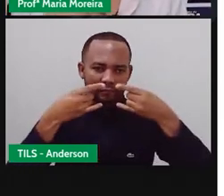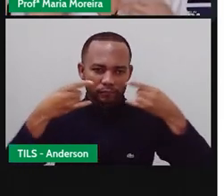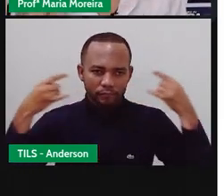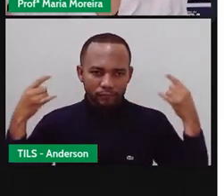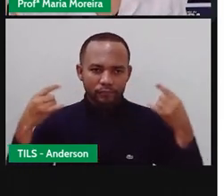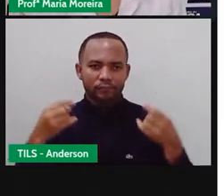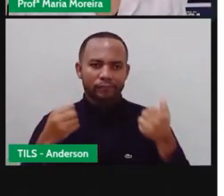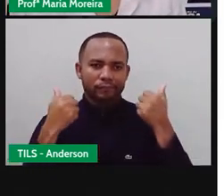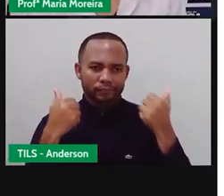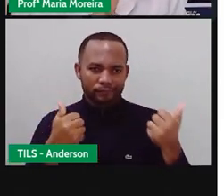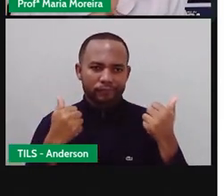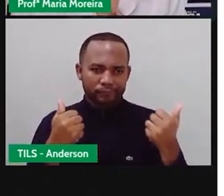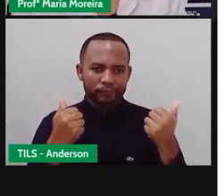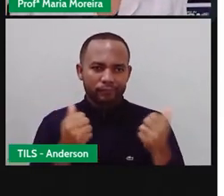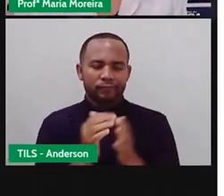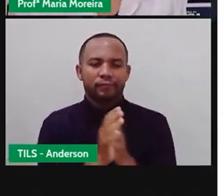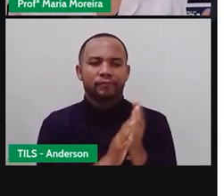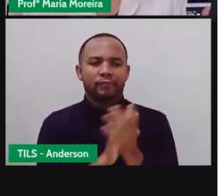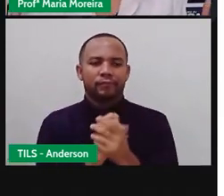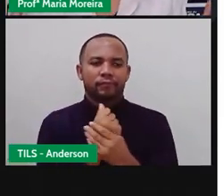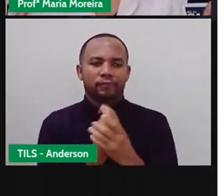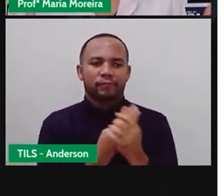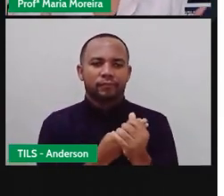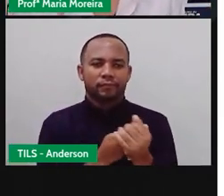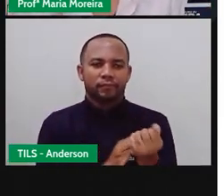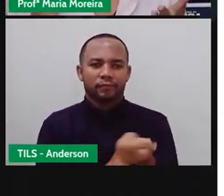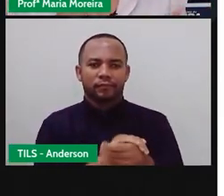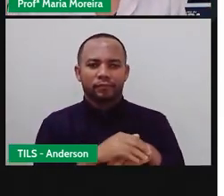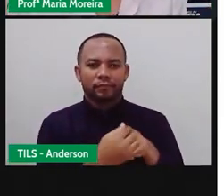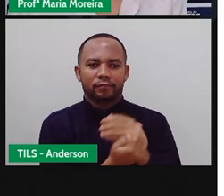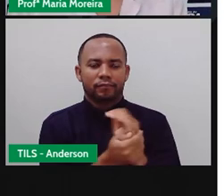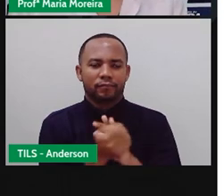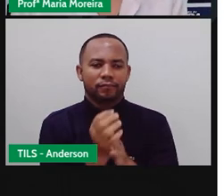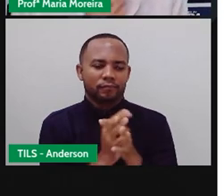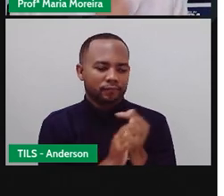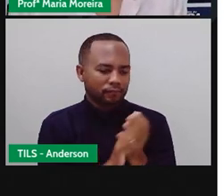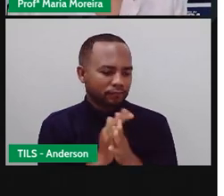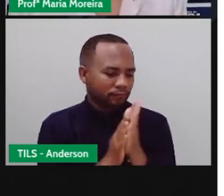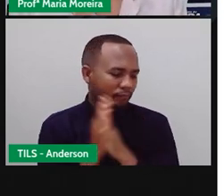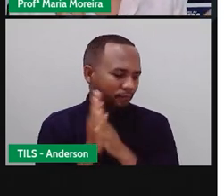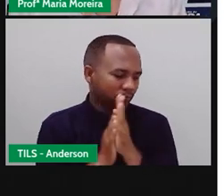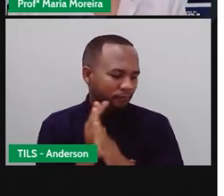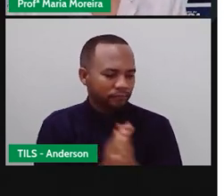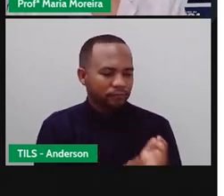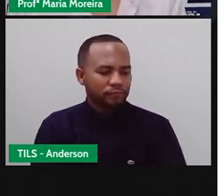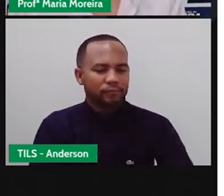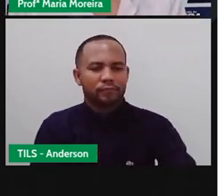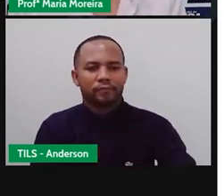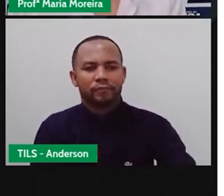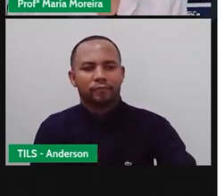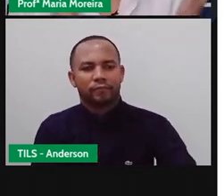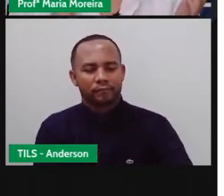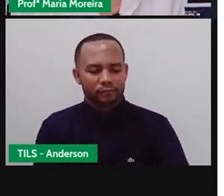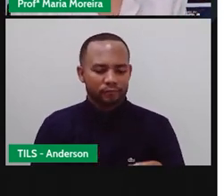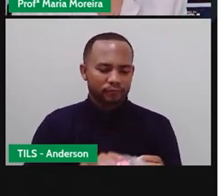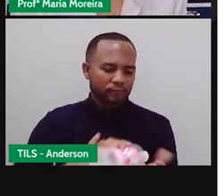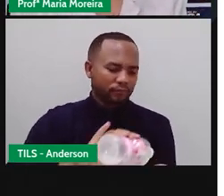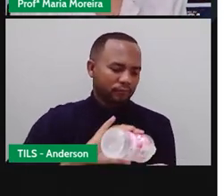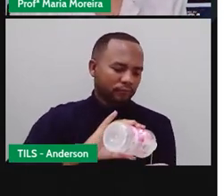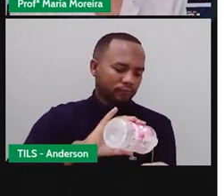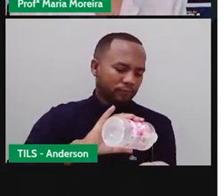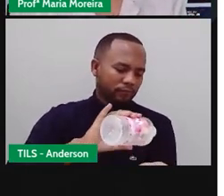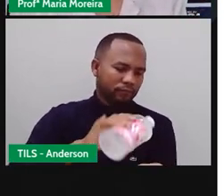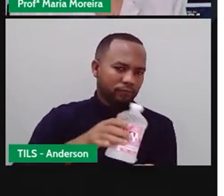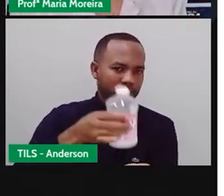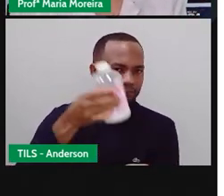né? Possamos todos aí estar reunidos na sala de aula, mais uma vez, com segurança, vacinados e todos protegidos no que, de fato,